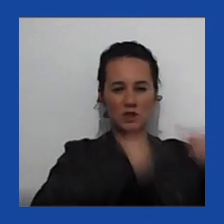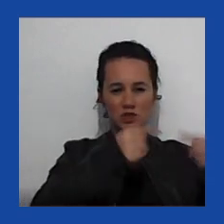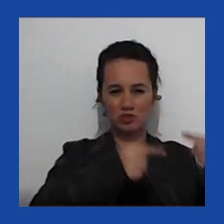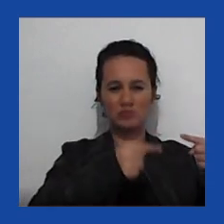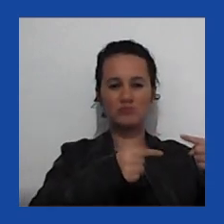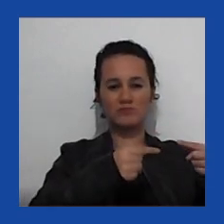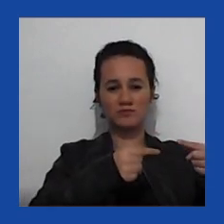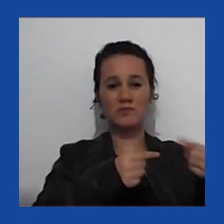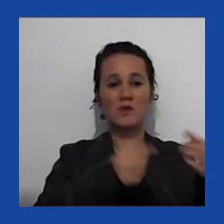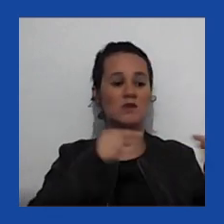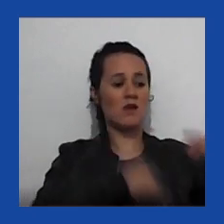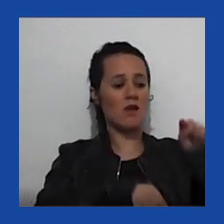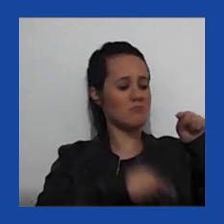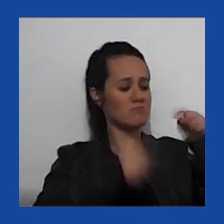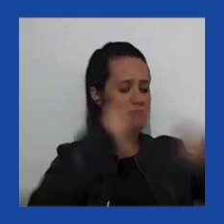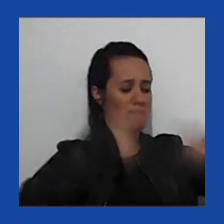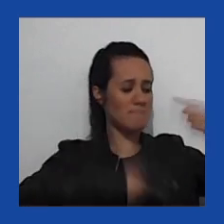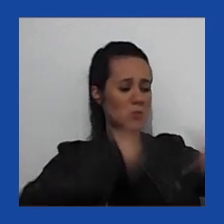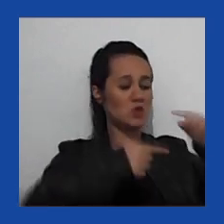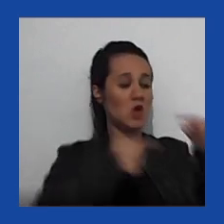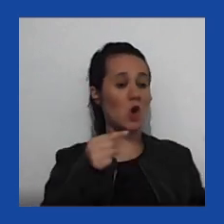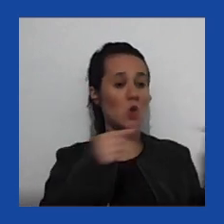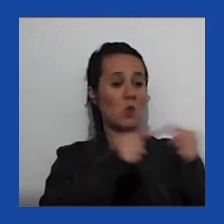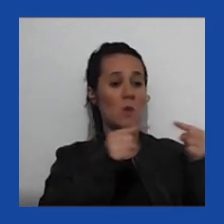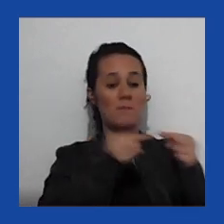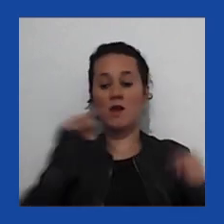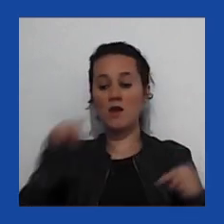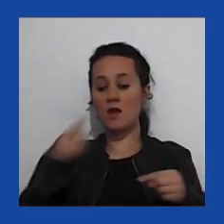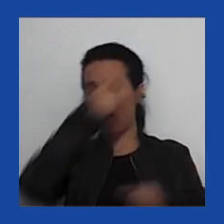expressão da vontade geral do povo puro.